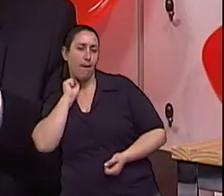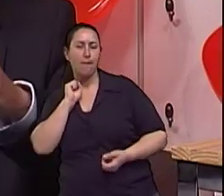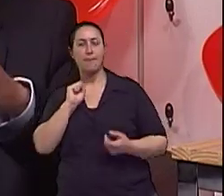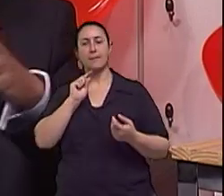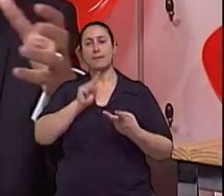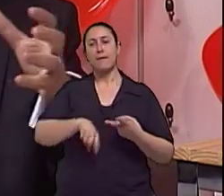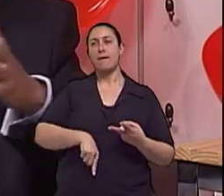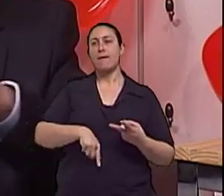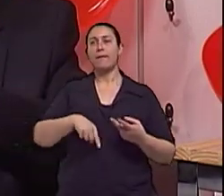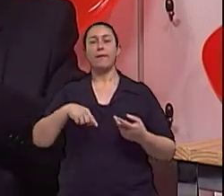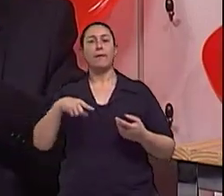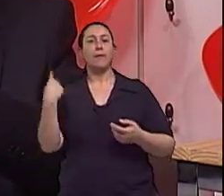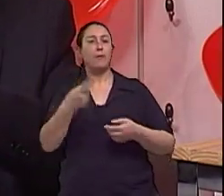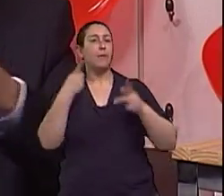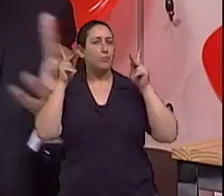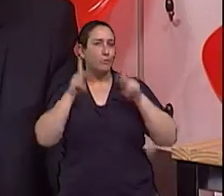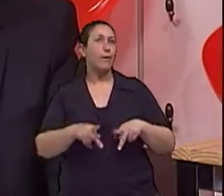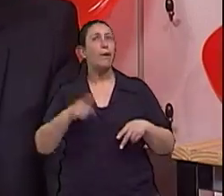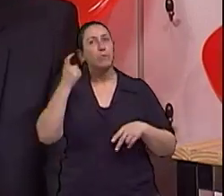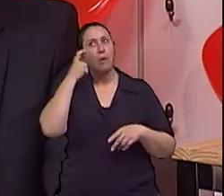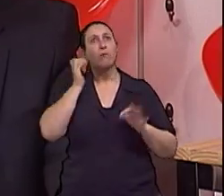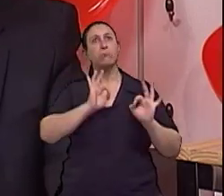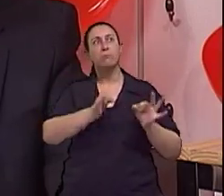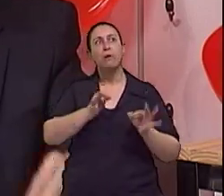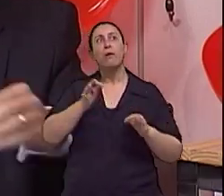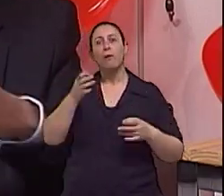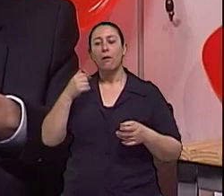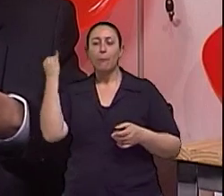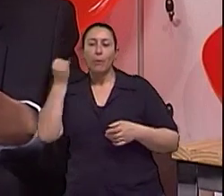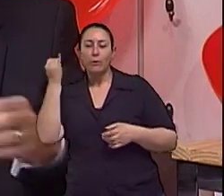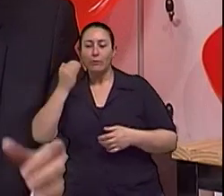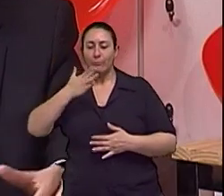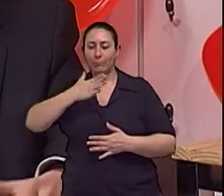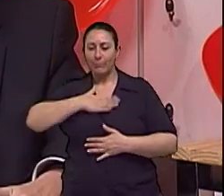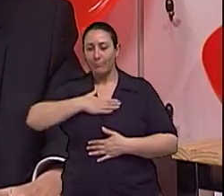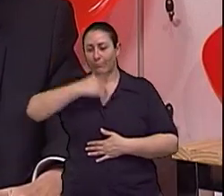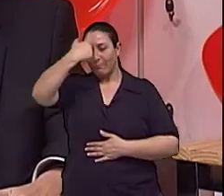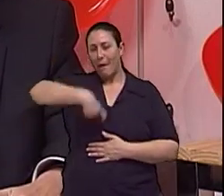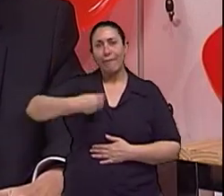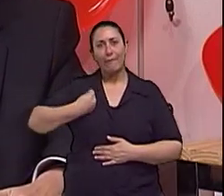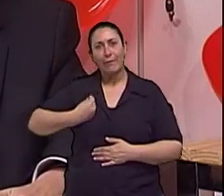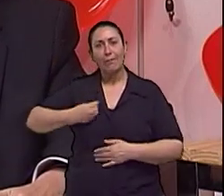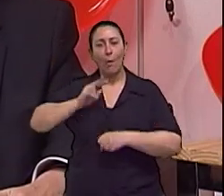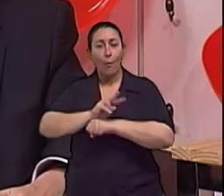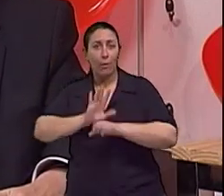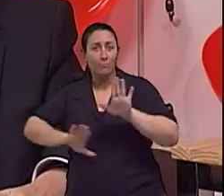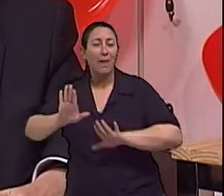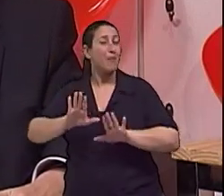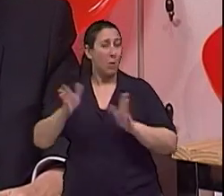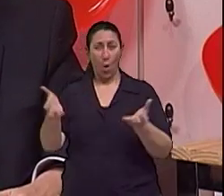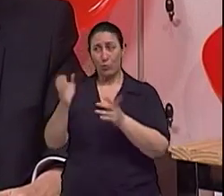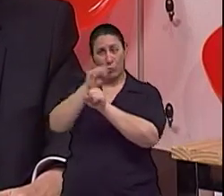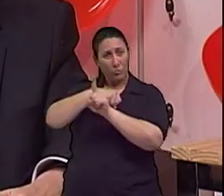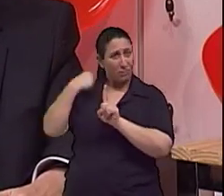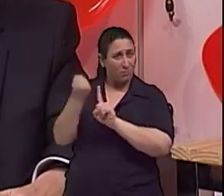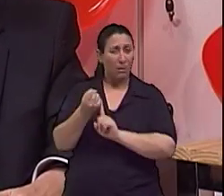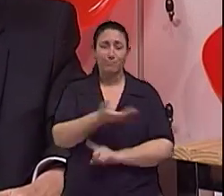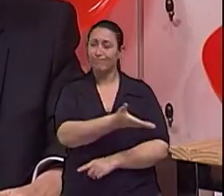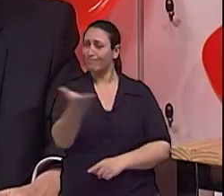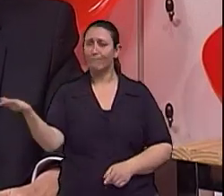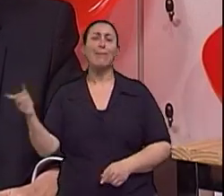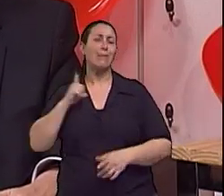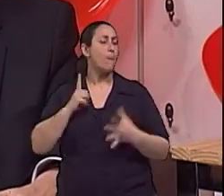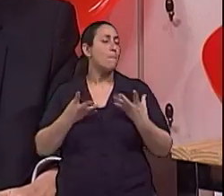um pouco ali associado, pelo fato de ser hipertensos. Mas é cada vez mais comum na sociedade moderna ter hipertensos mais